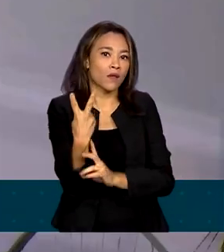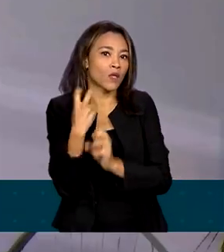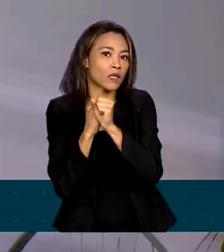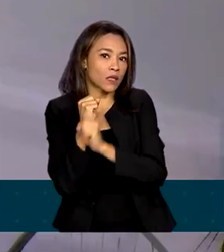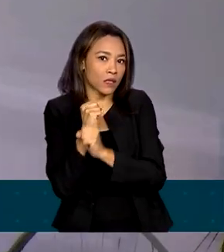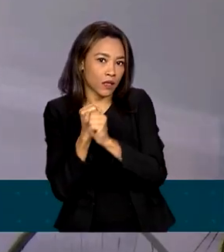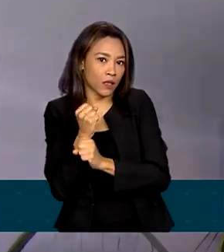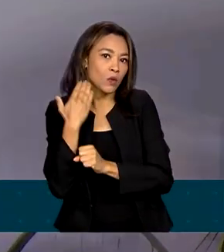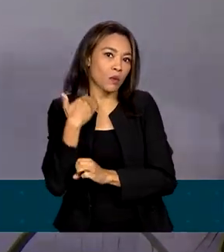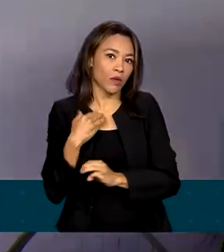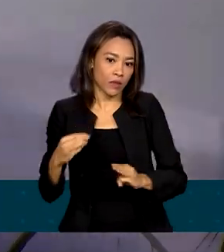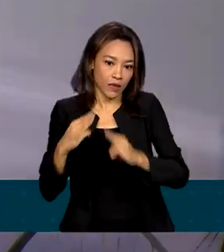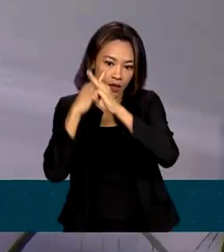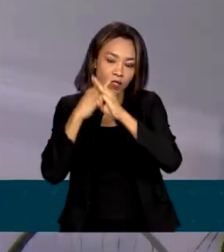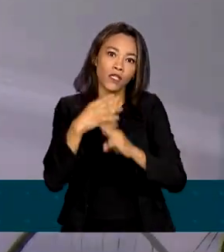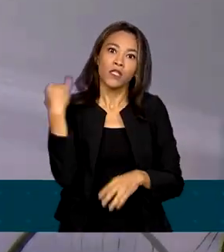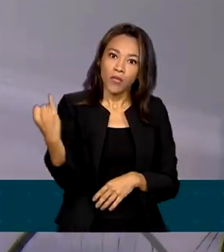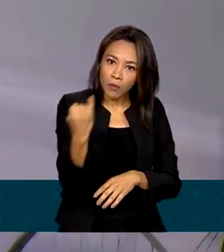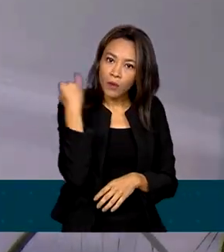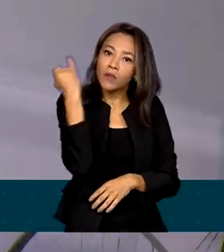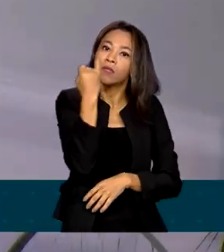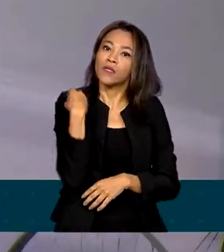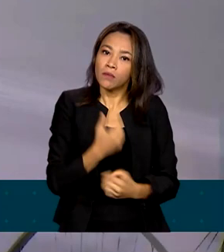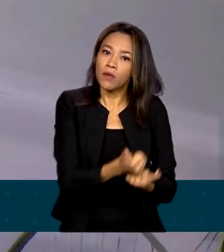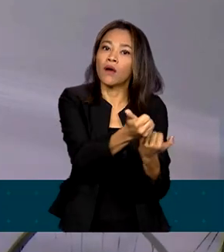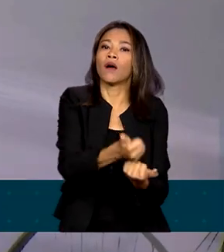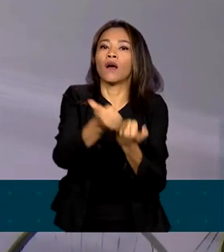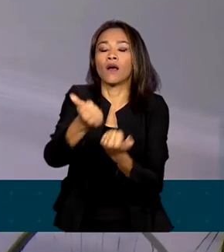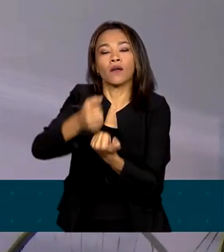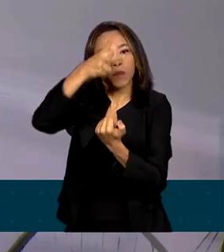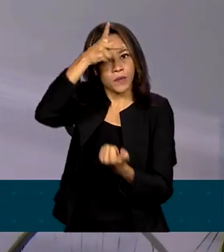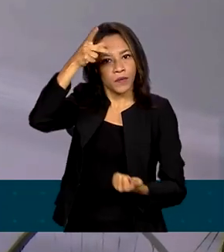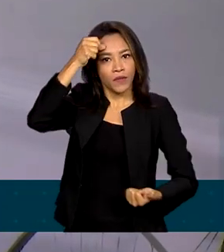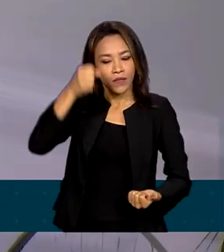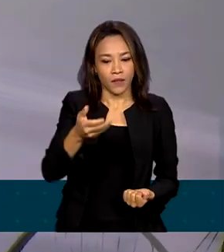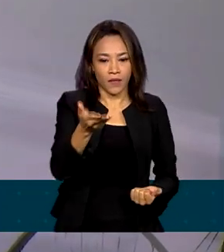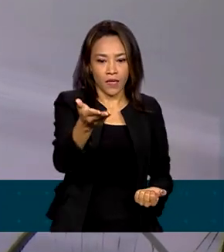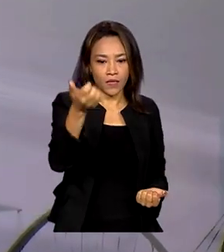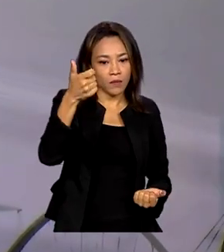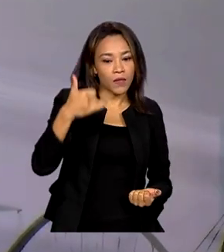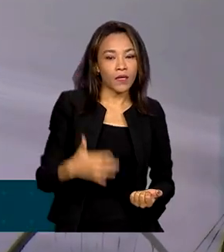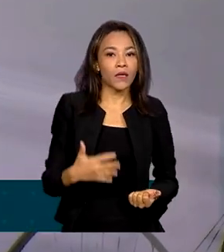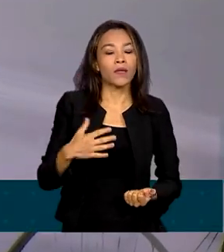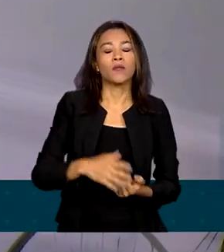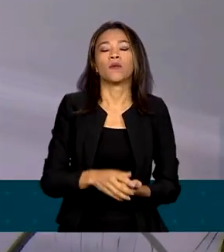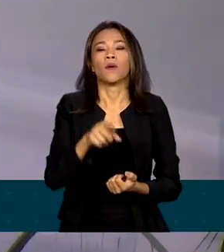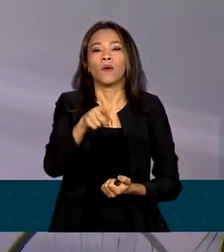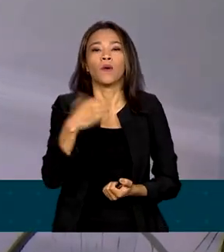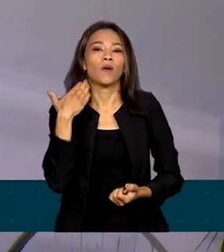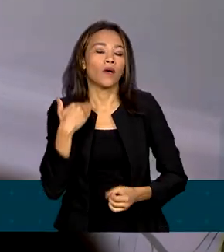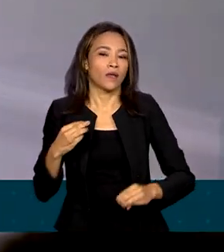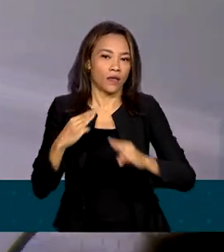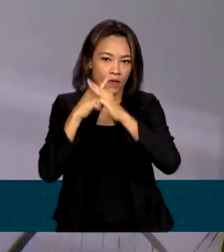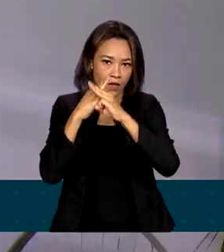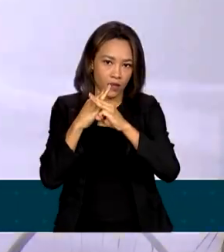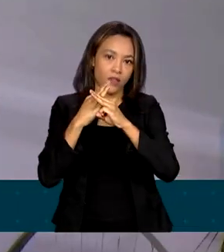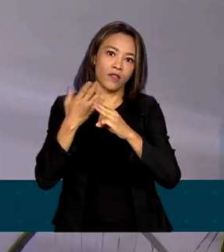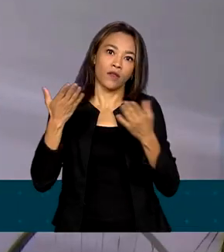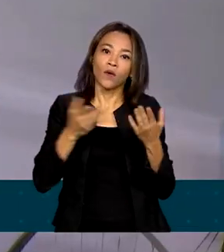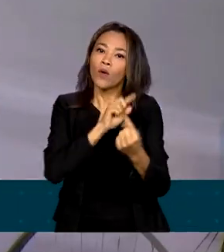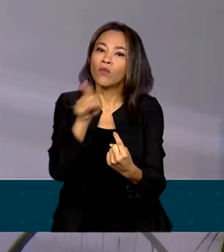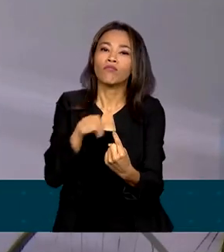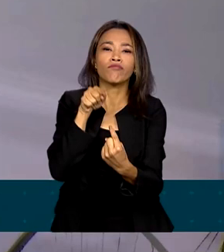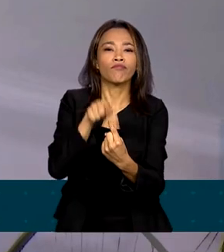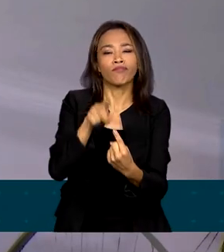e a importância do banco para os municípios. A Caixa, enquanto instituição pública, tem como